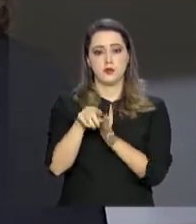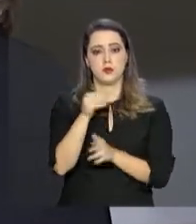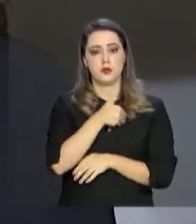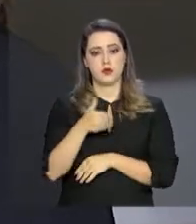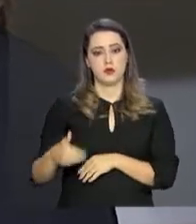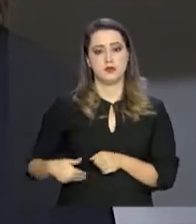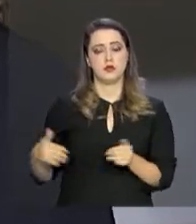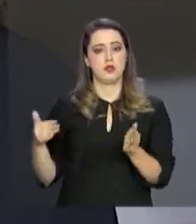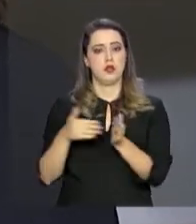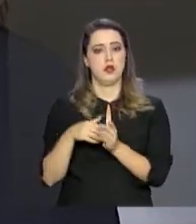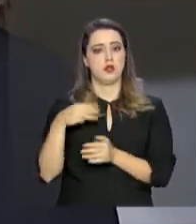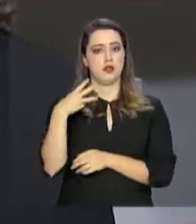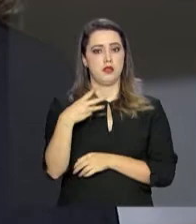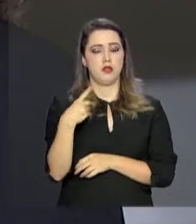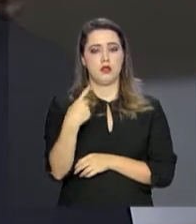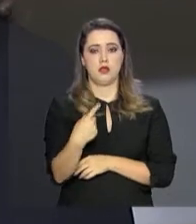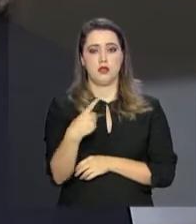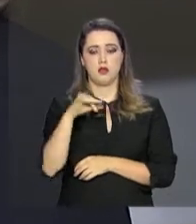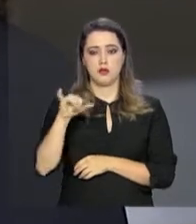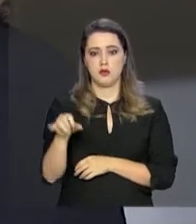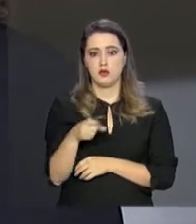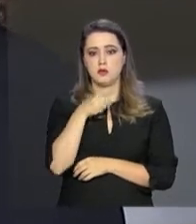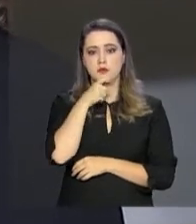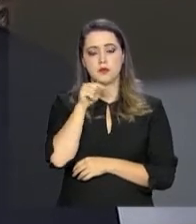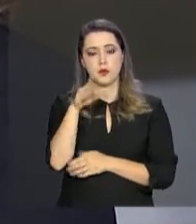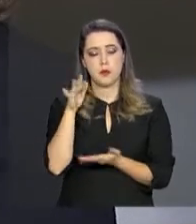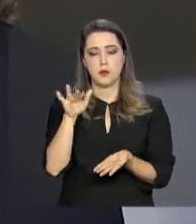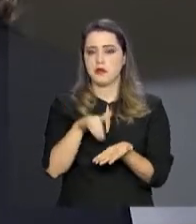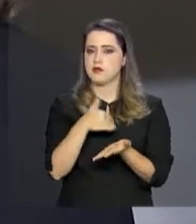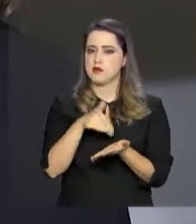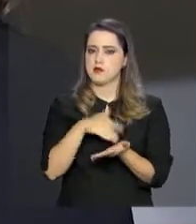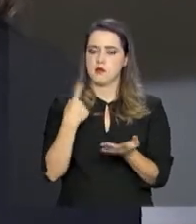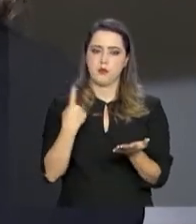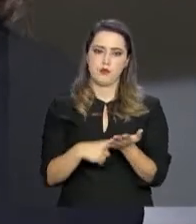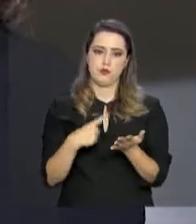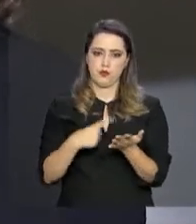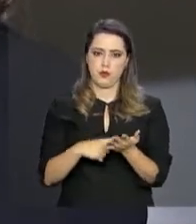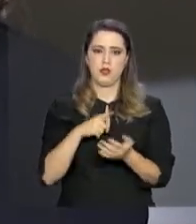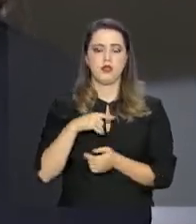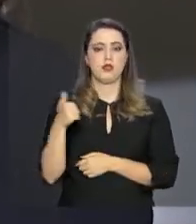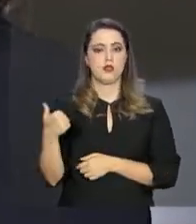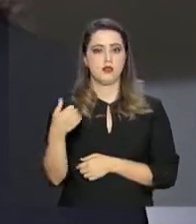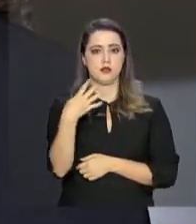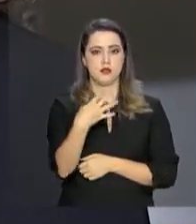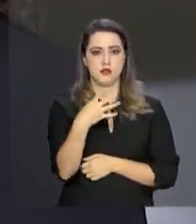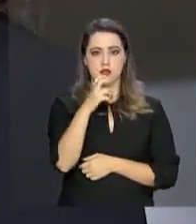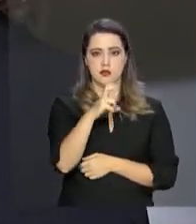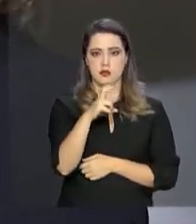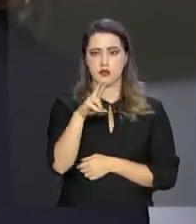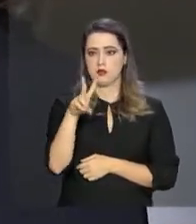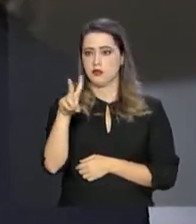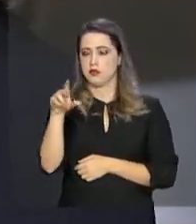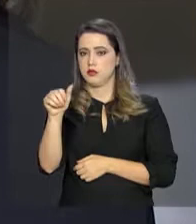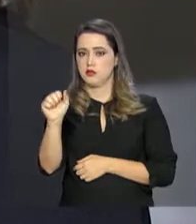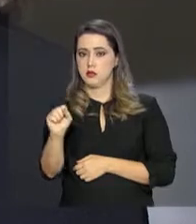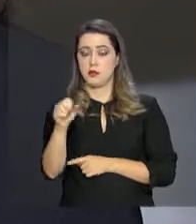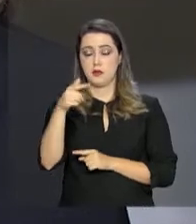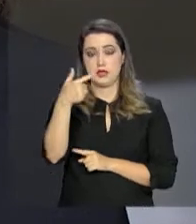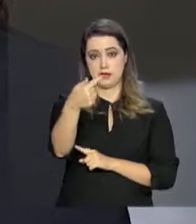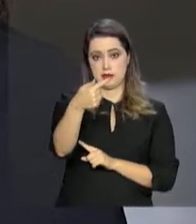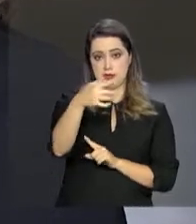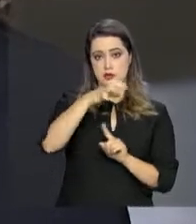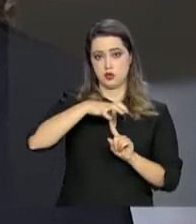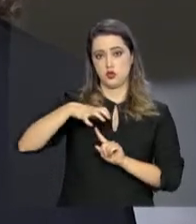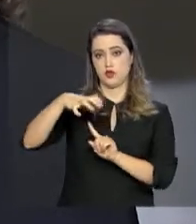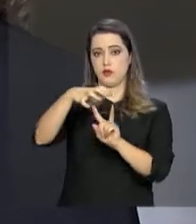até o dia 31 de julho para fazer a adesão. Nós temos 145 vagas para as sete feiras que iremos